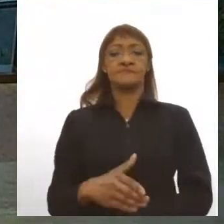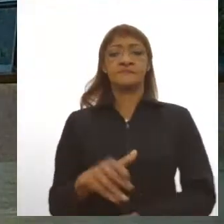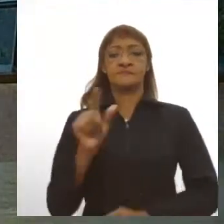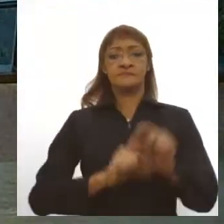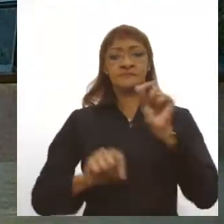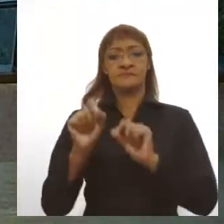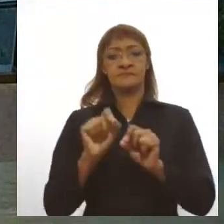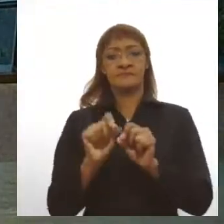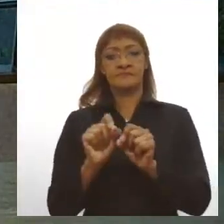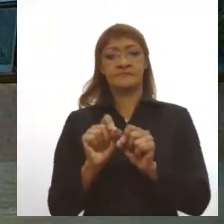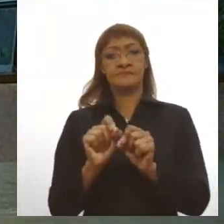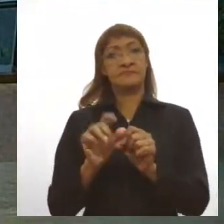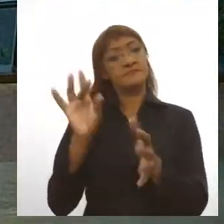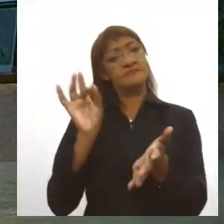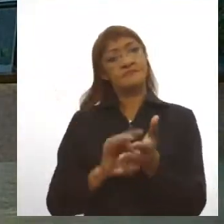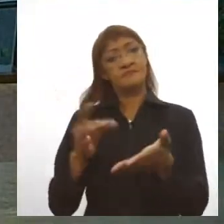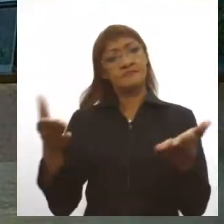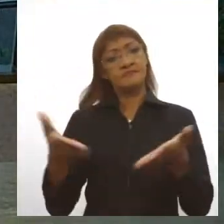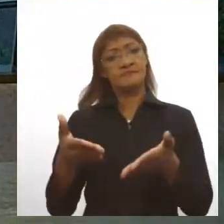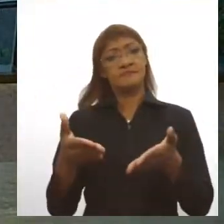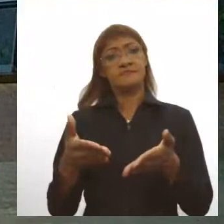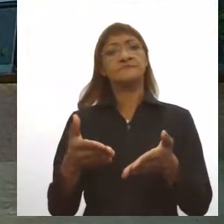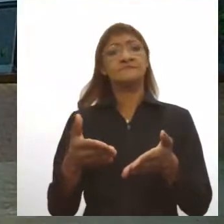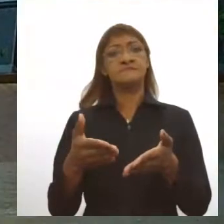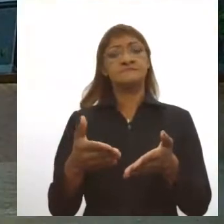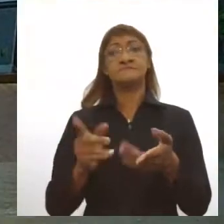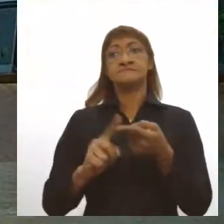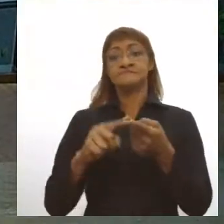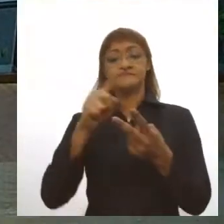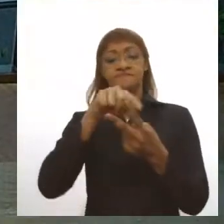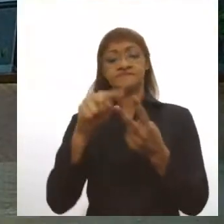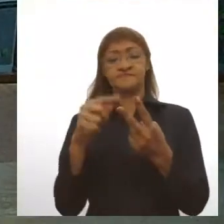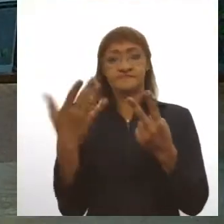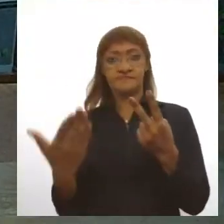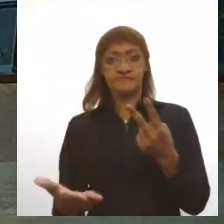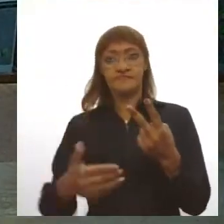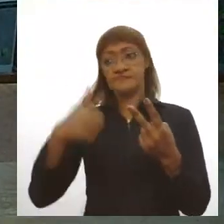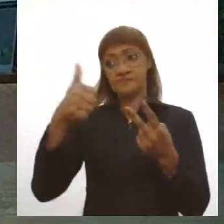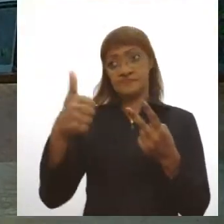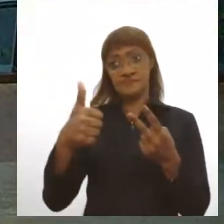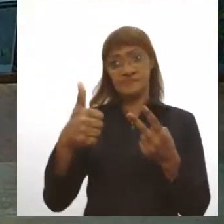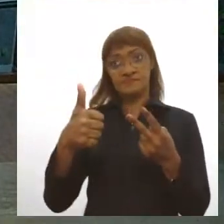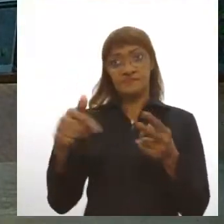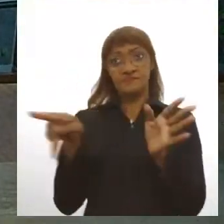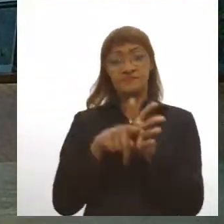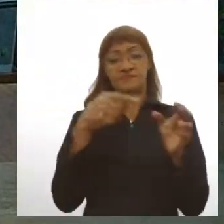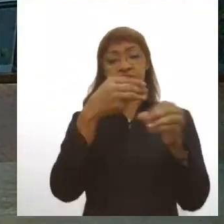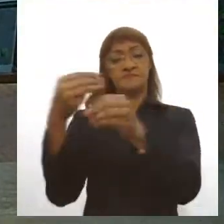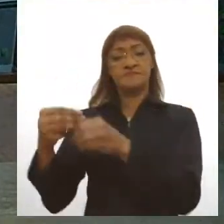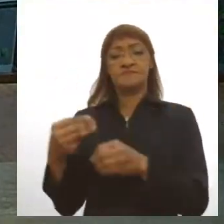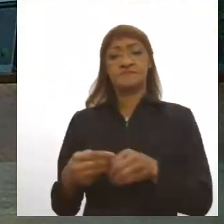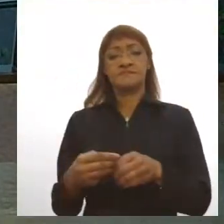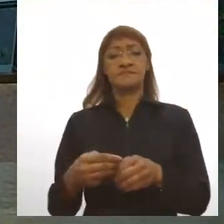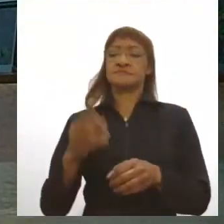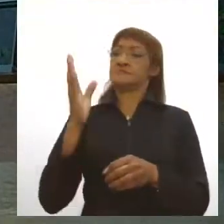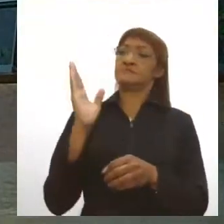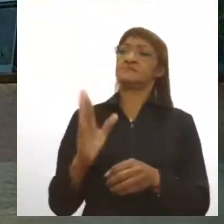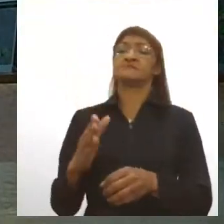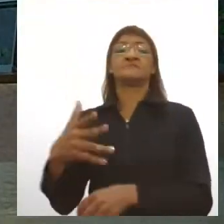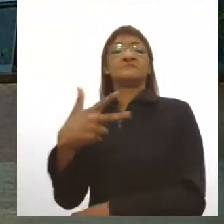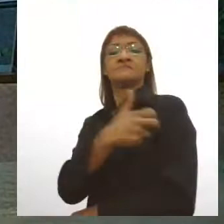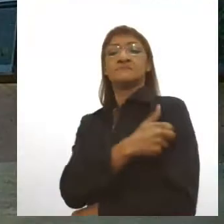na verdade, Coronavac e da AstraZeneca também, na primeira dose da remessa aos municípios. Desta, já foram aplicadas